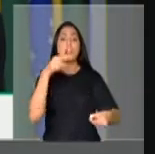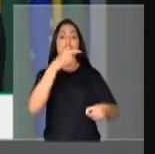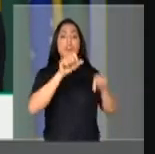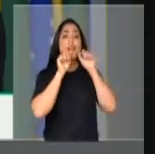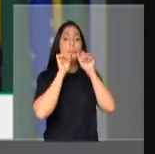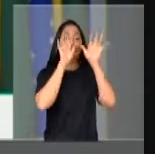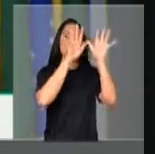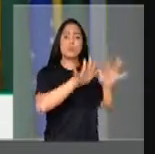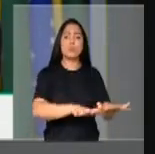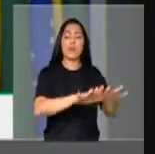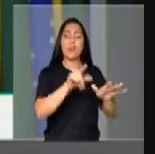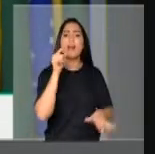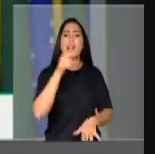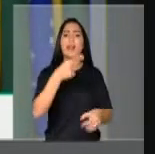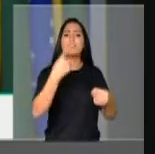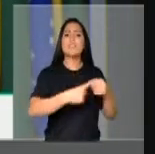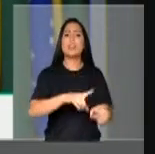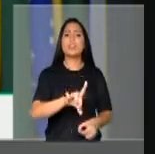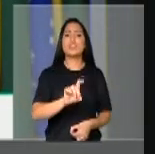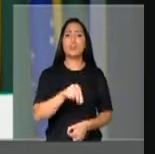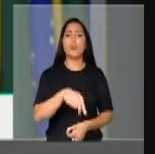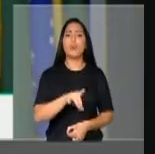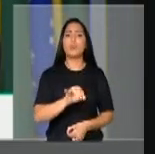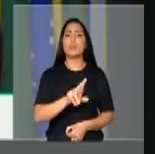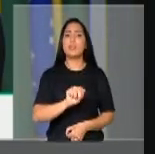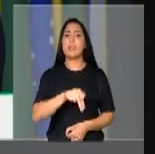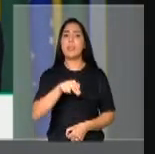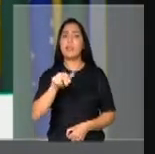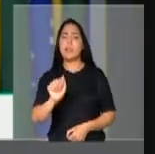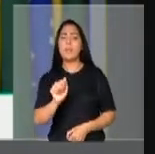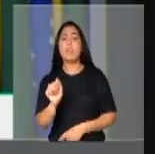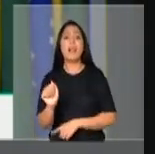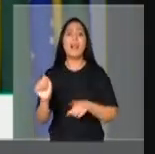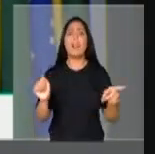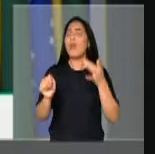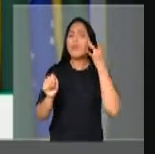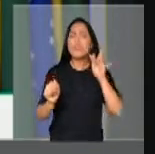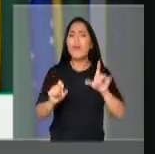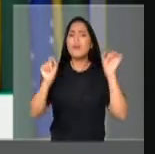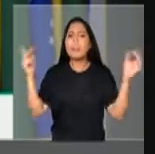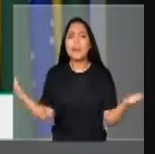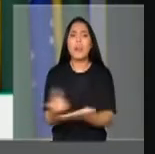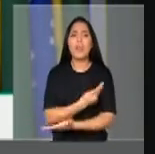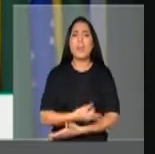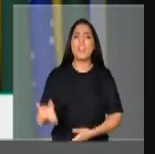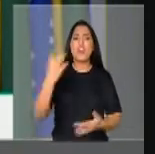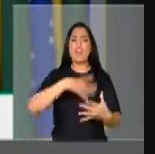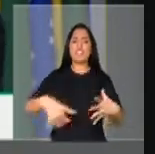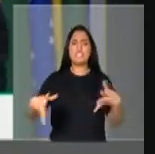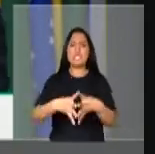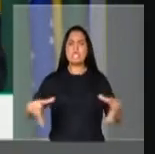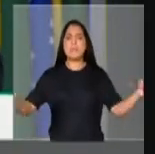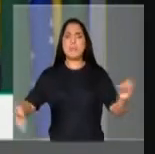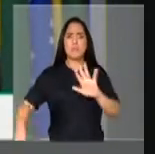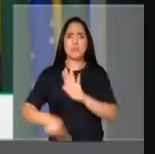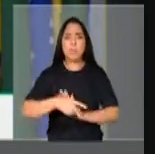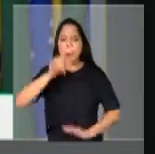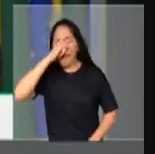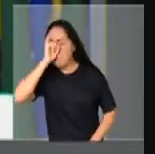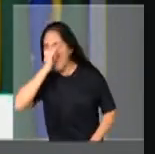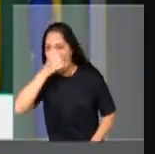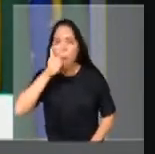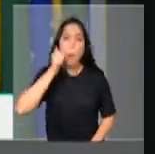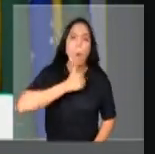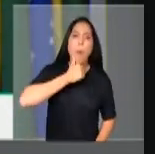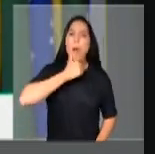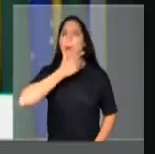Londrina. Eu não sei o que acontece, e outra coisa hein, não adianta esses espíritos de porco e porca